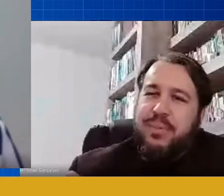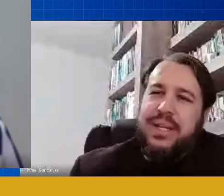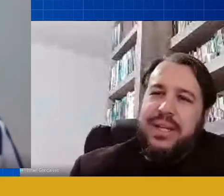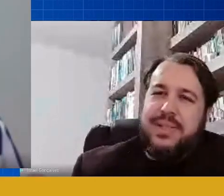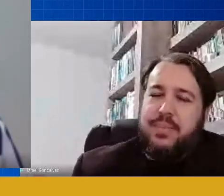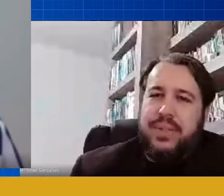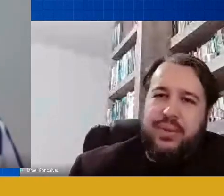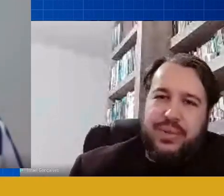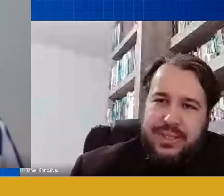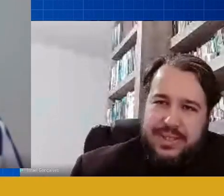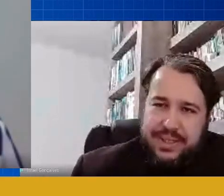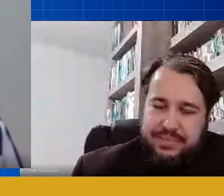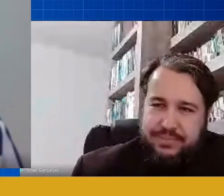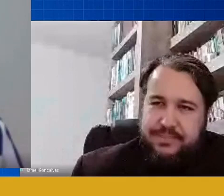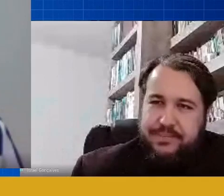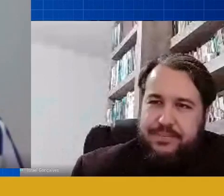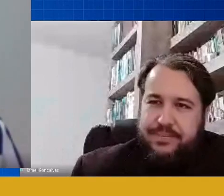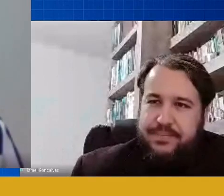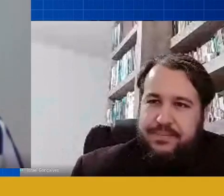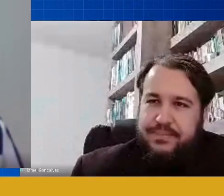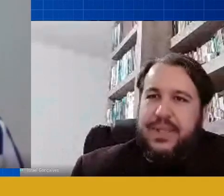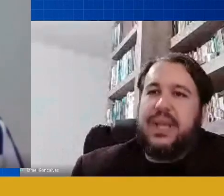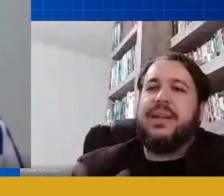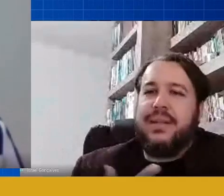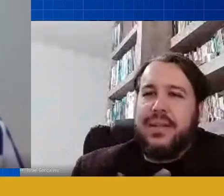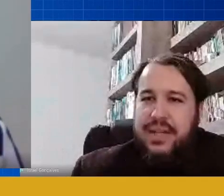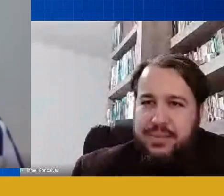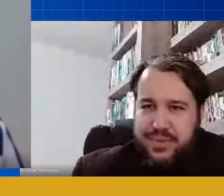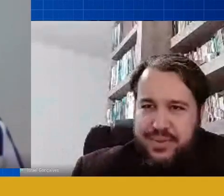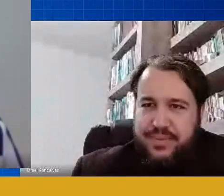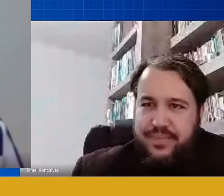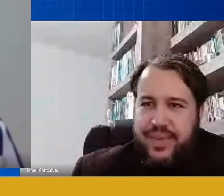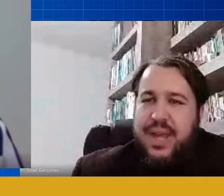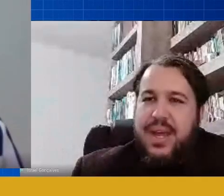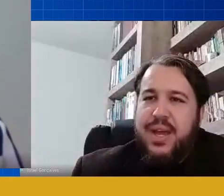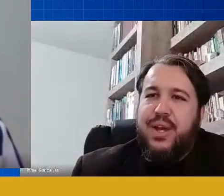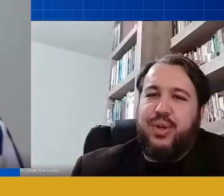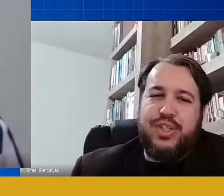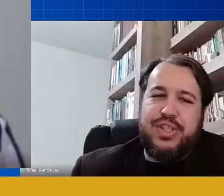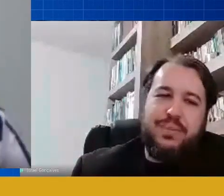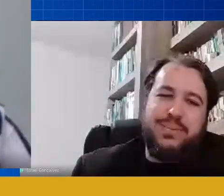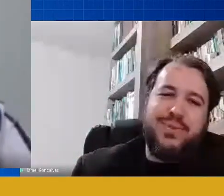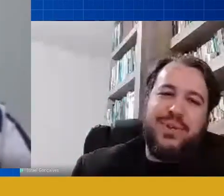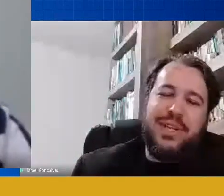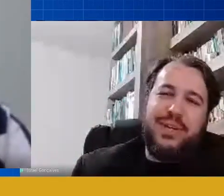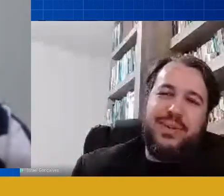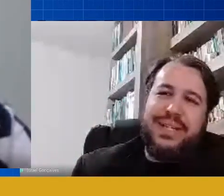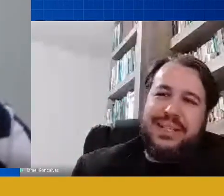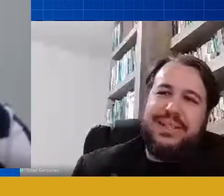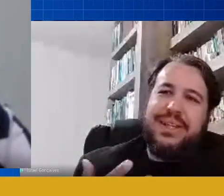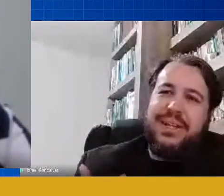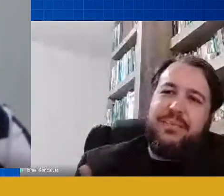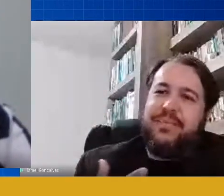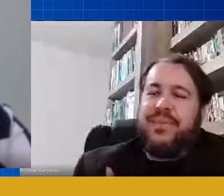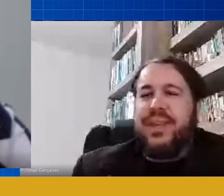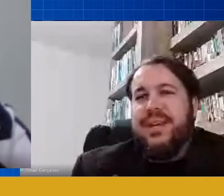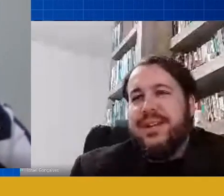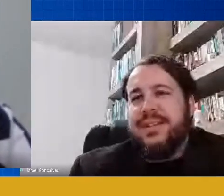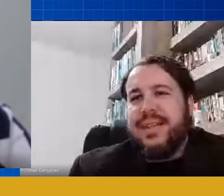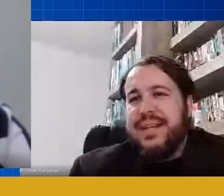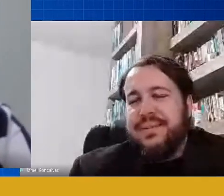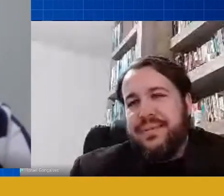queremos ou não uma criança protagonista queremos nós somos ou não ainda